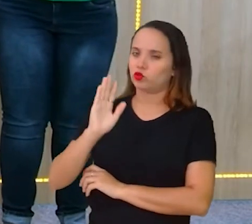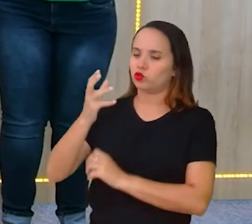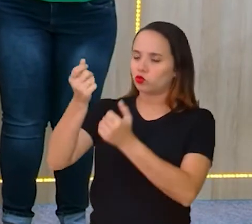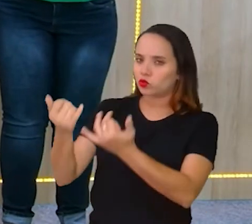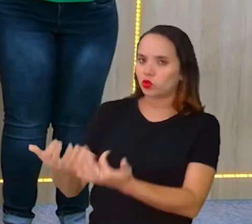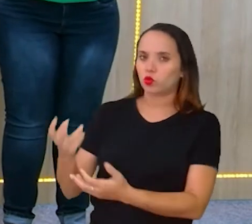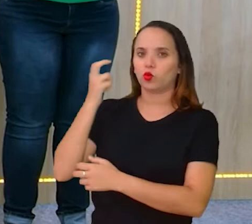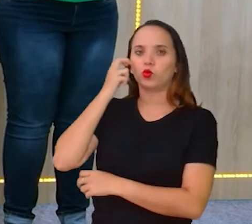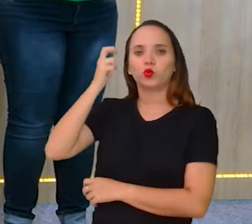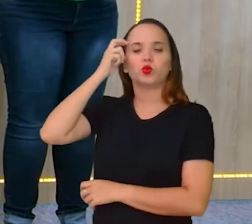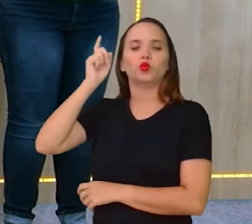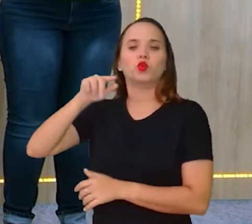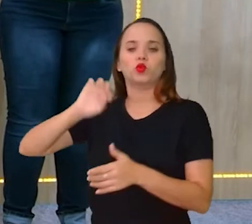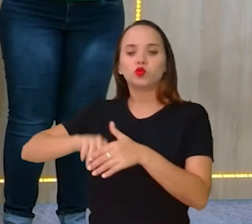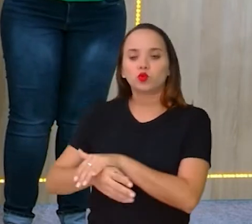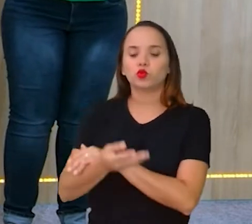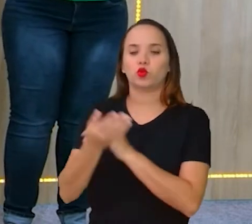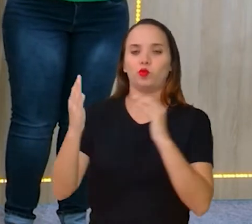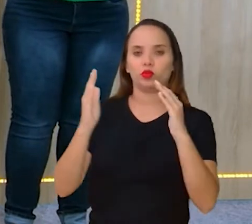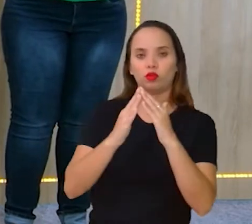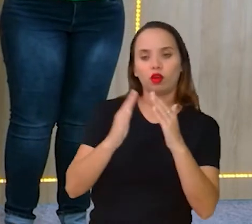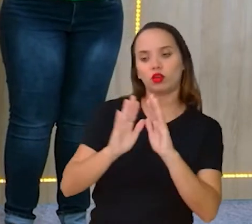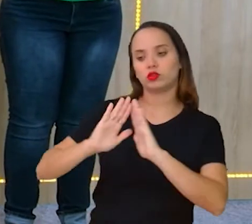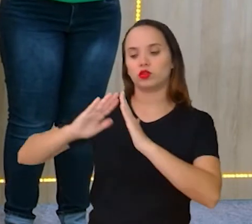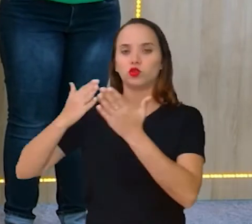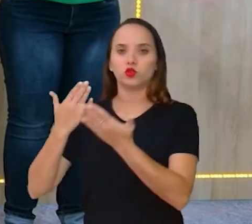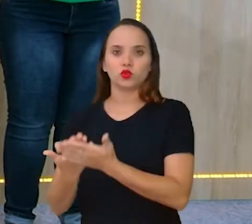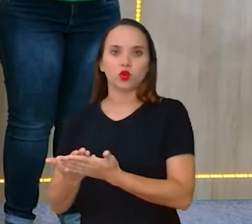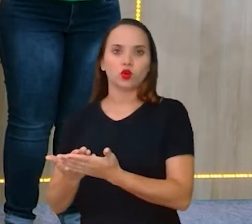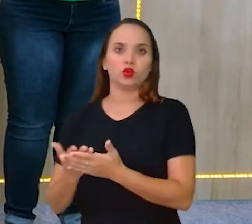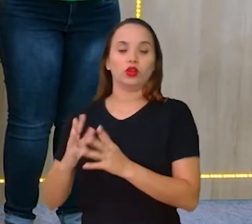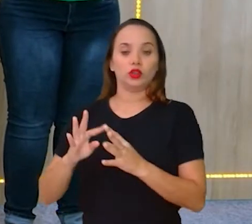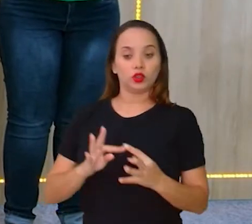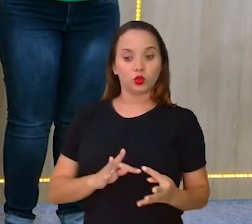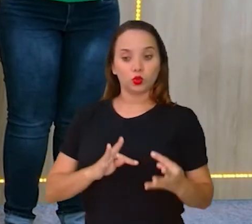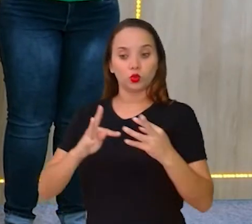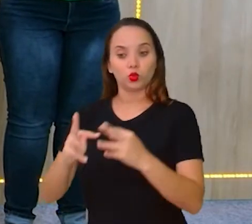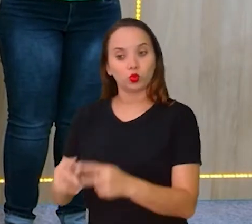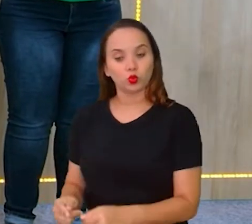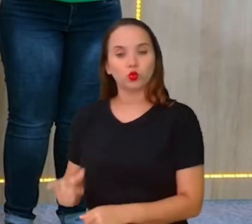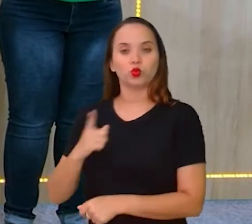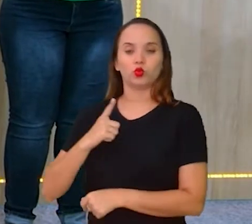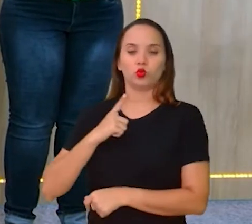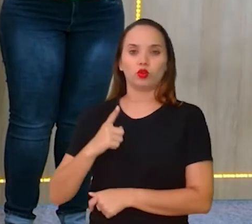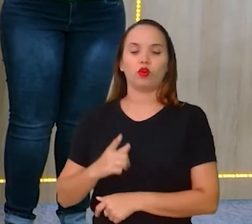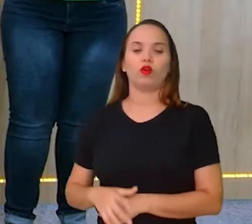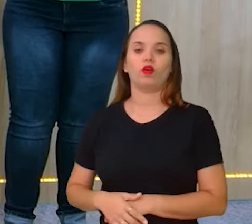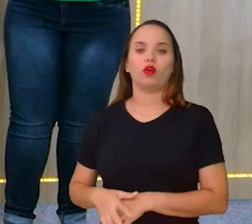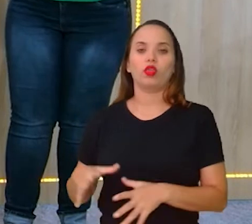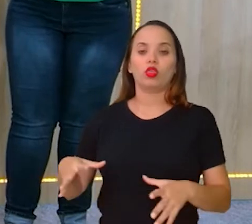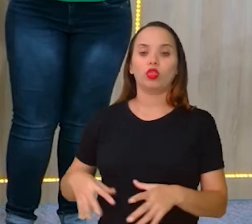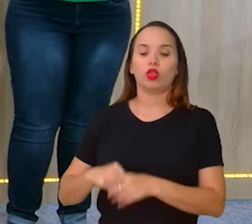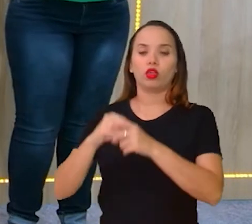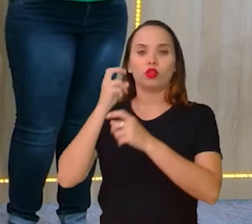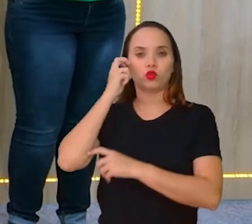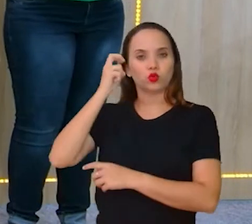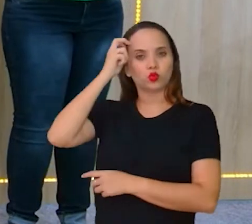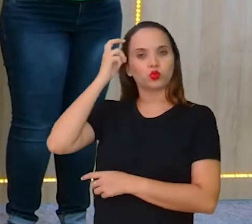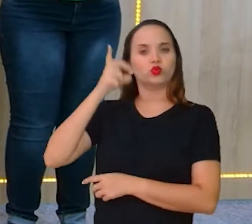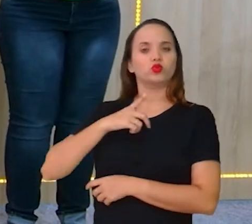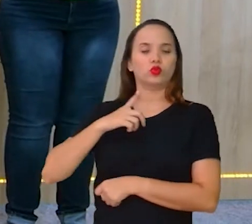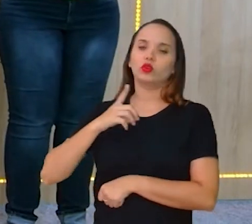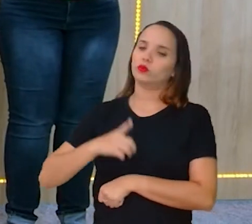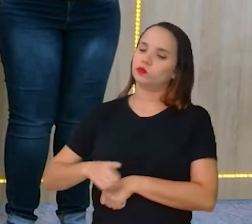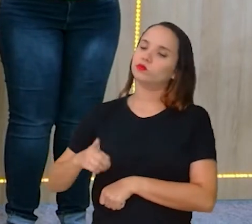cultura da sua casa, tem a cultura da escola. E nisso tudo, abarcando nessas culturas, a gente tem a cultura